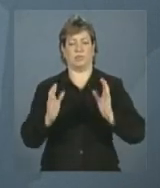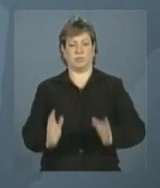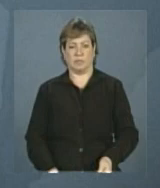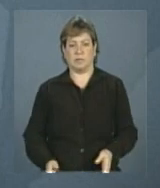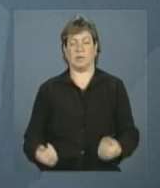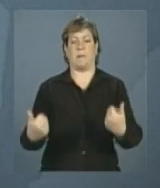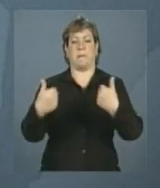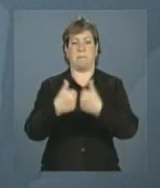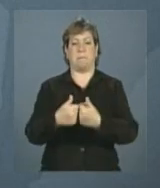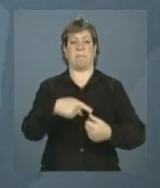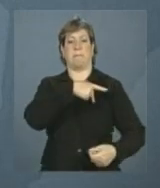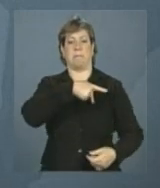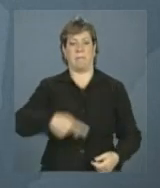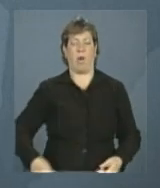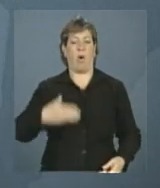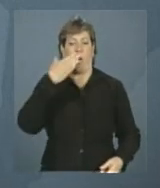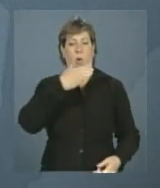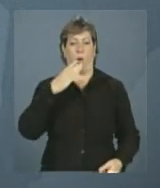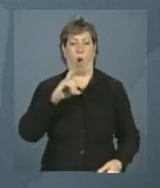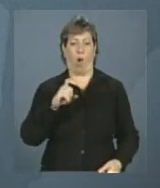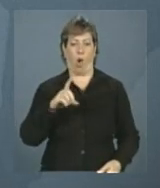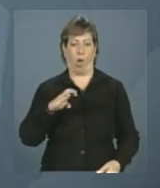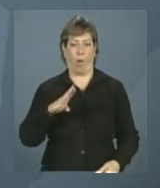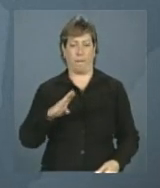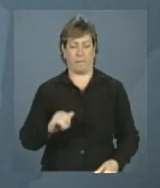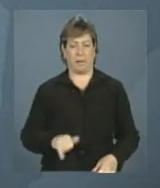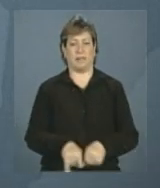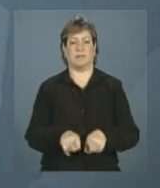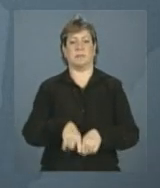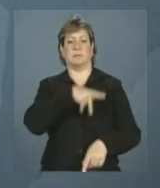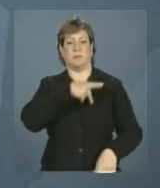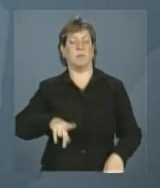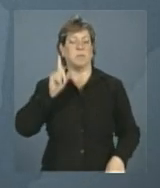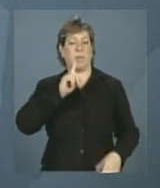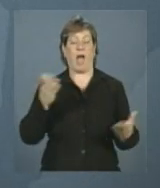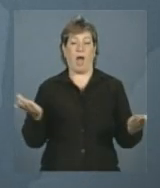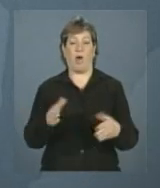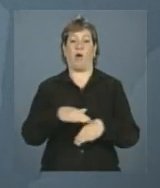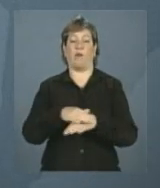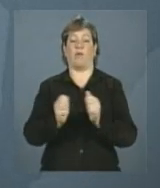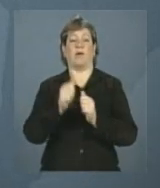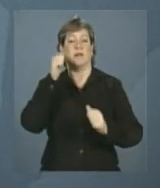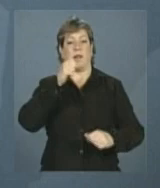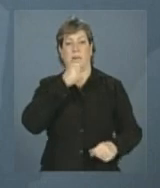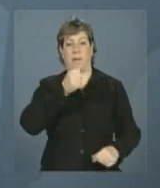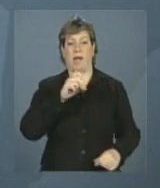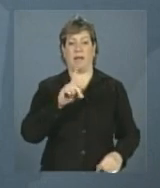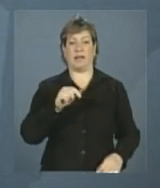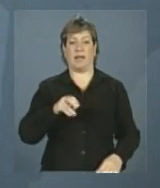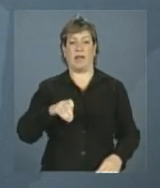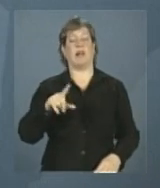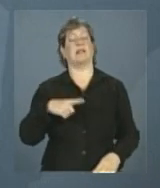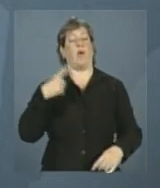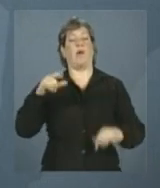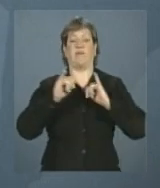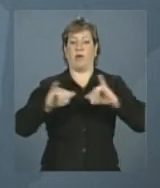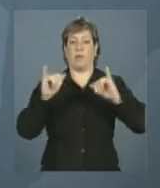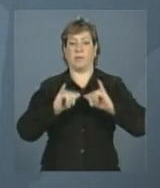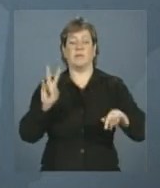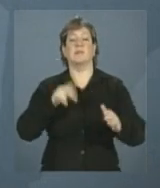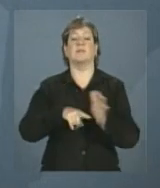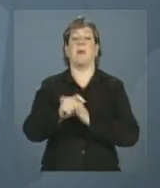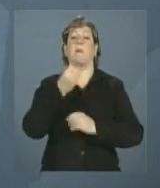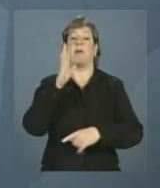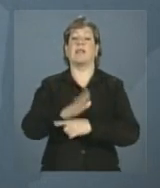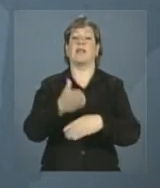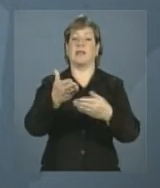lado do presidente colombiano e também do presidente americano, Barack Obama. Vamos então conversar com a repórter Daniela Almeida, que tem outras informações. Daniela,